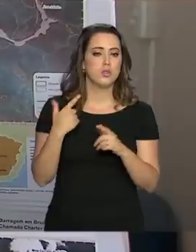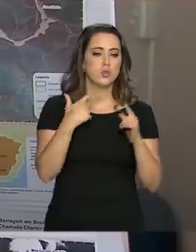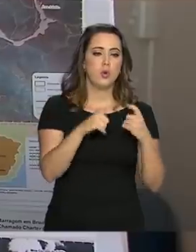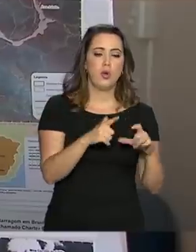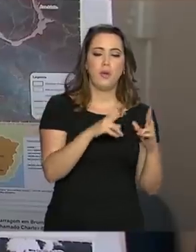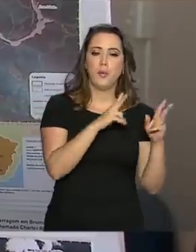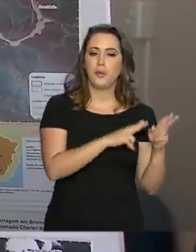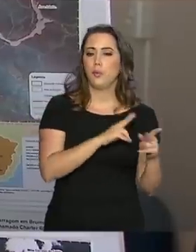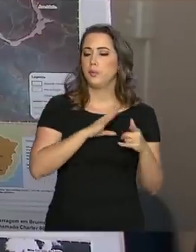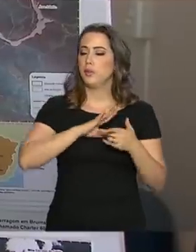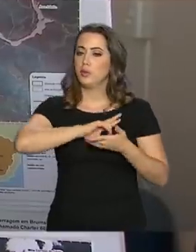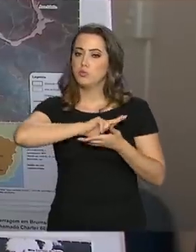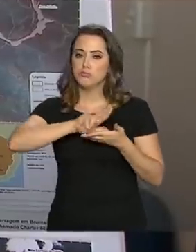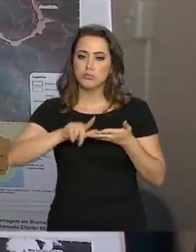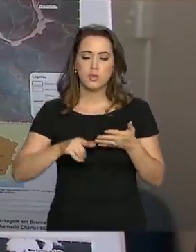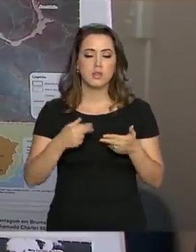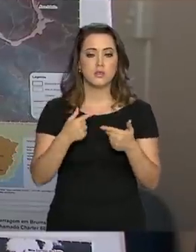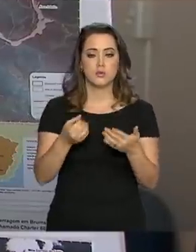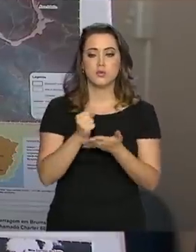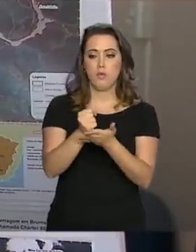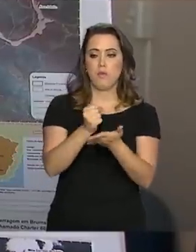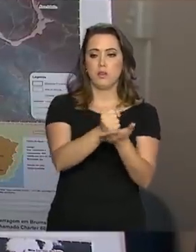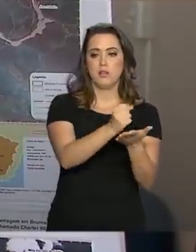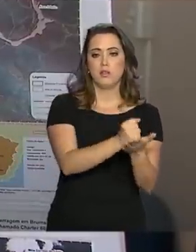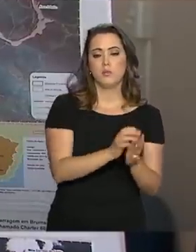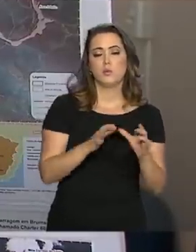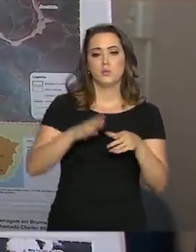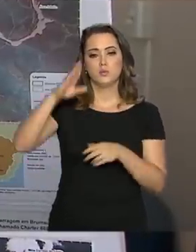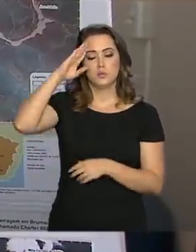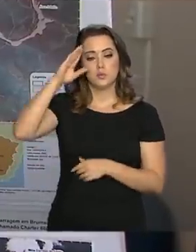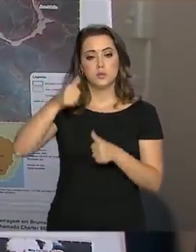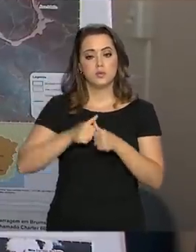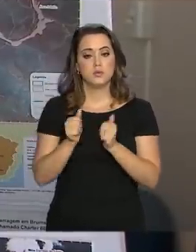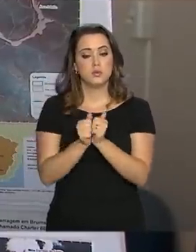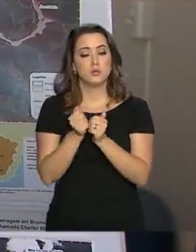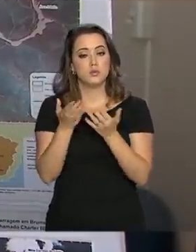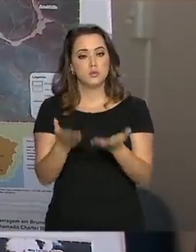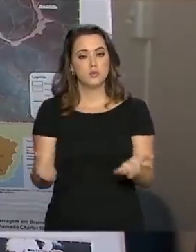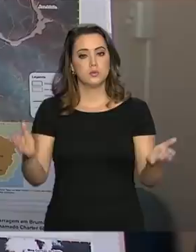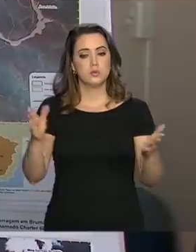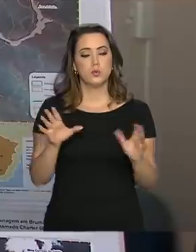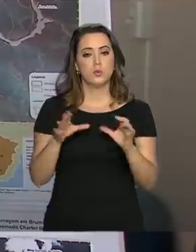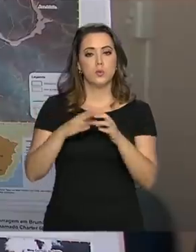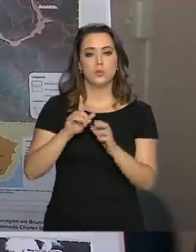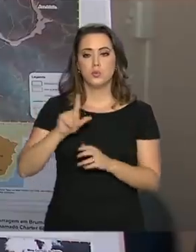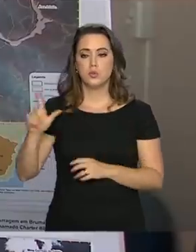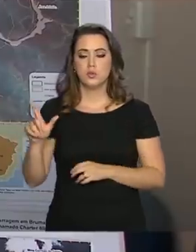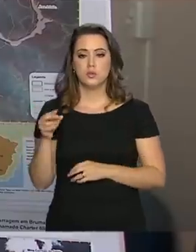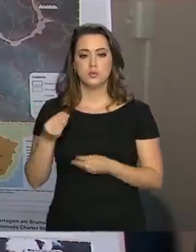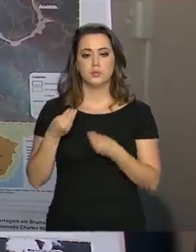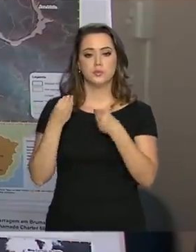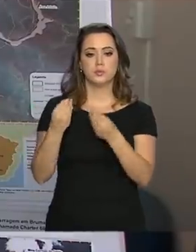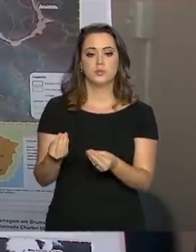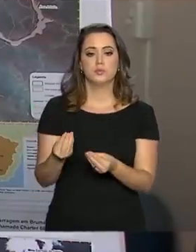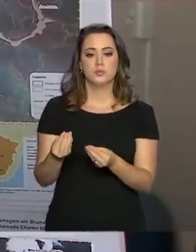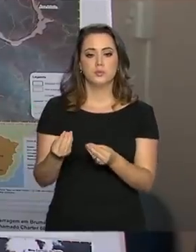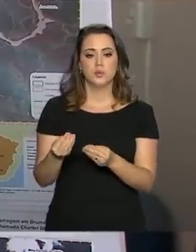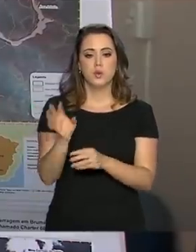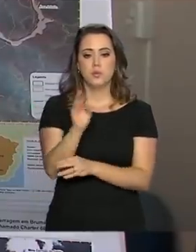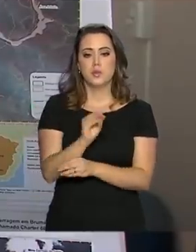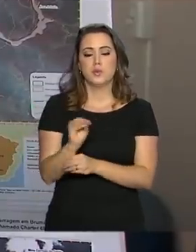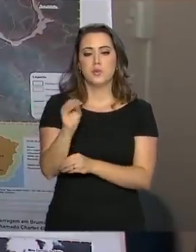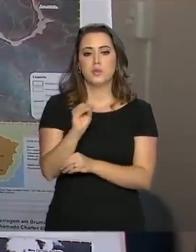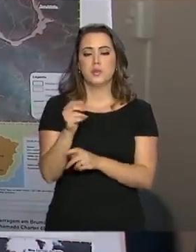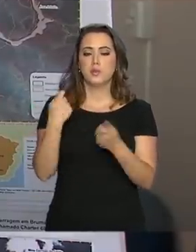alojamento e tudo mais. E as forças armadas estão aqui, particularmente o comando militar do leste, para atender